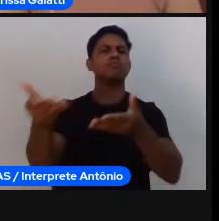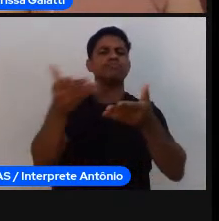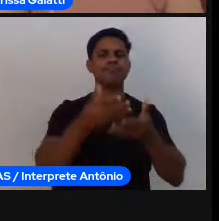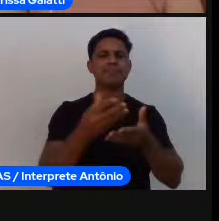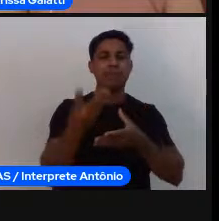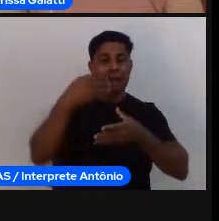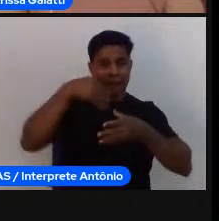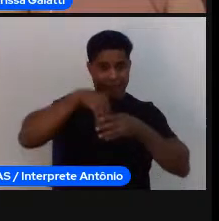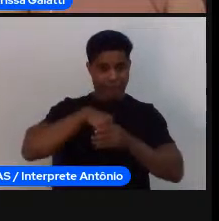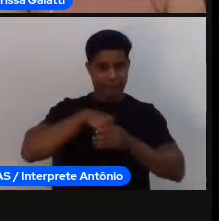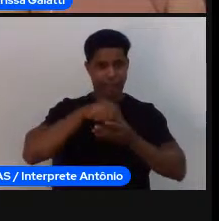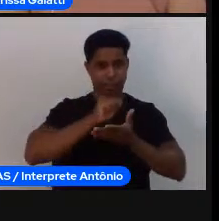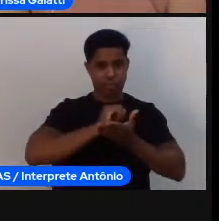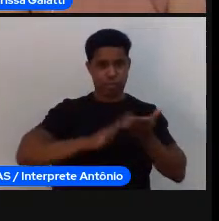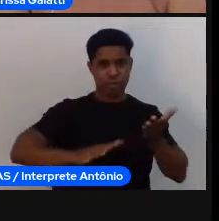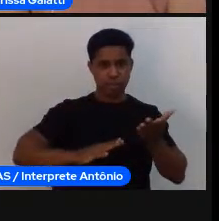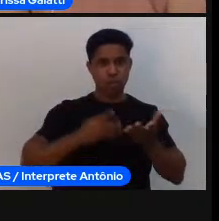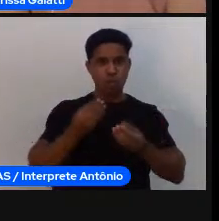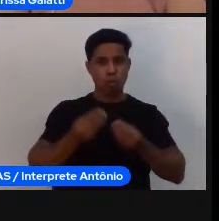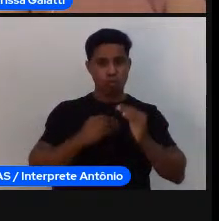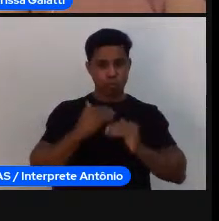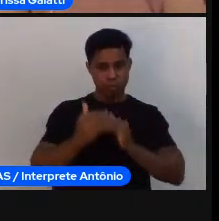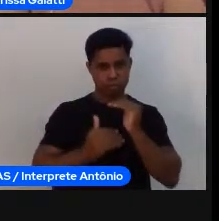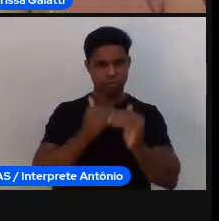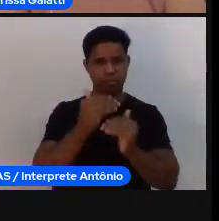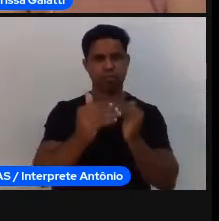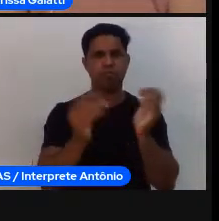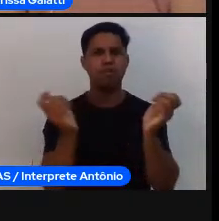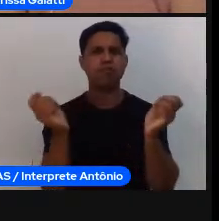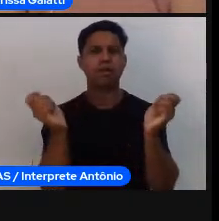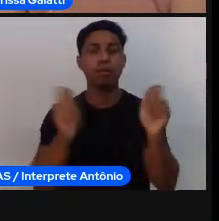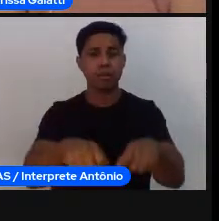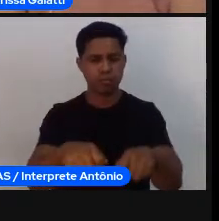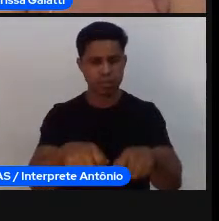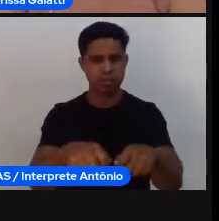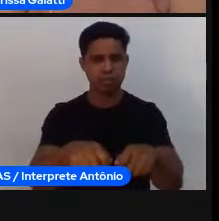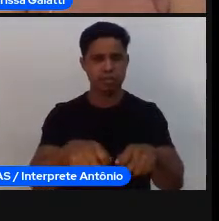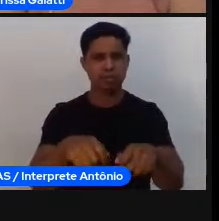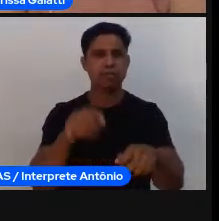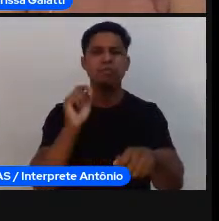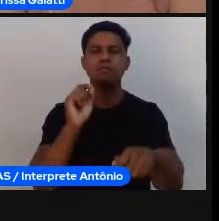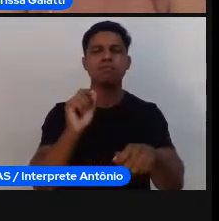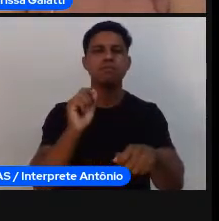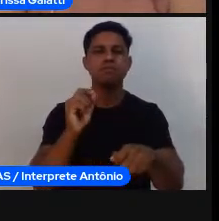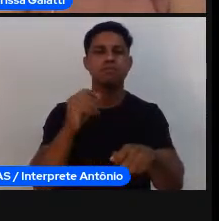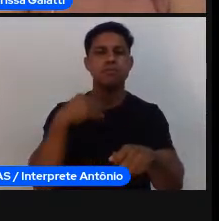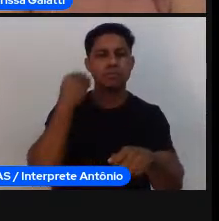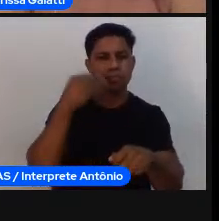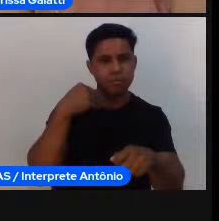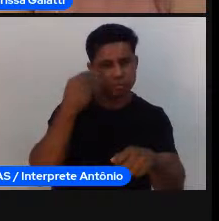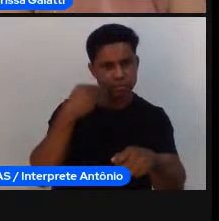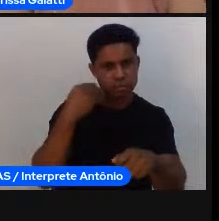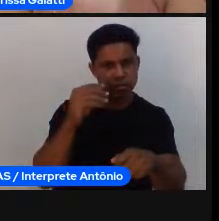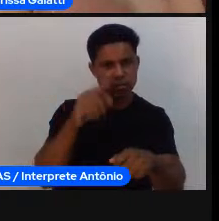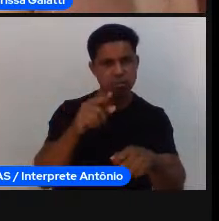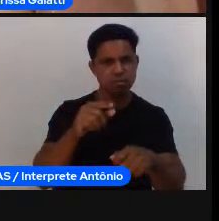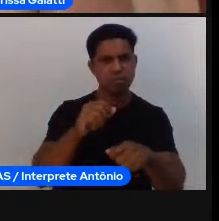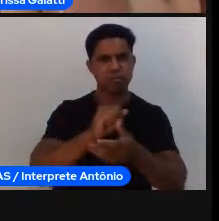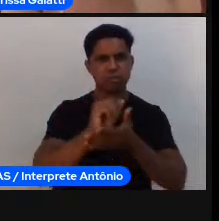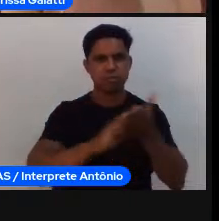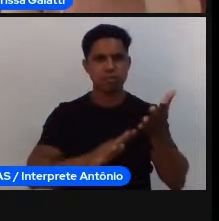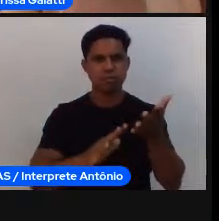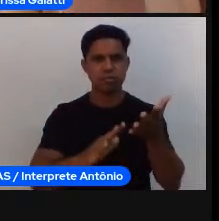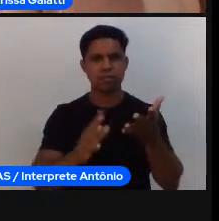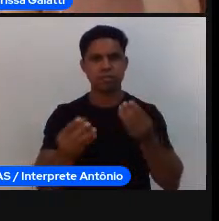muito tem a ver com a nossa intenção com a nossa capacidade de gerenciar uma atividade de uma determinada maneira ao